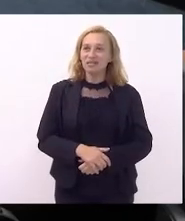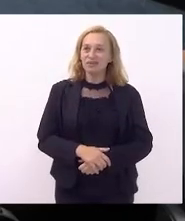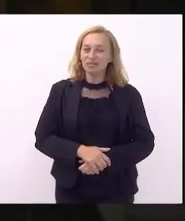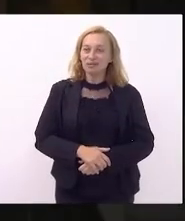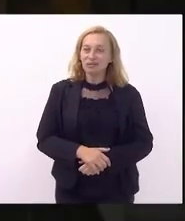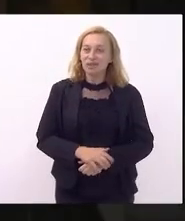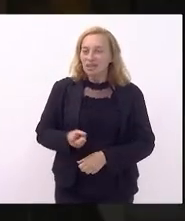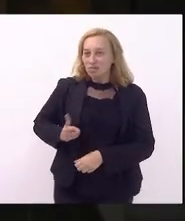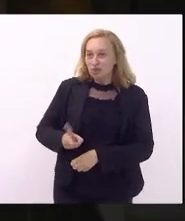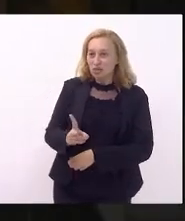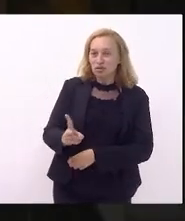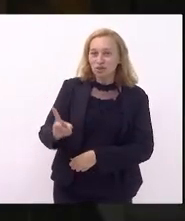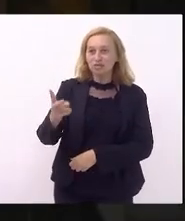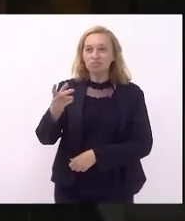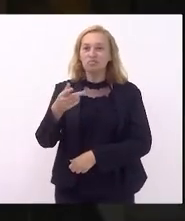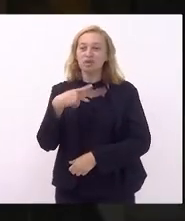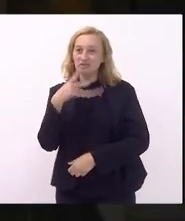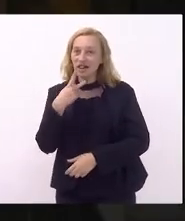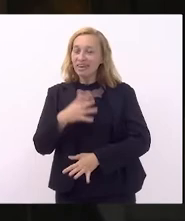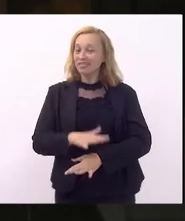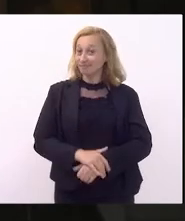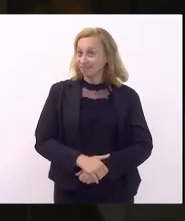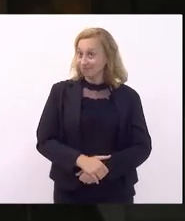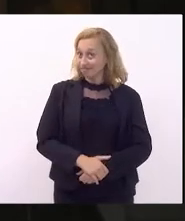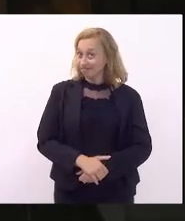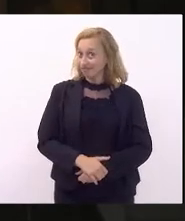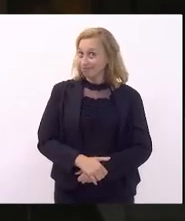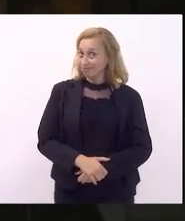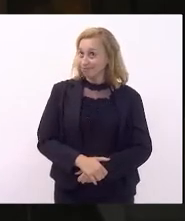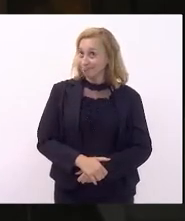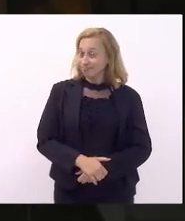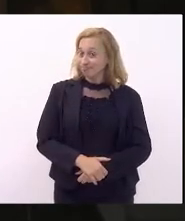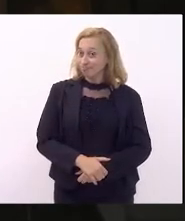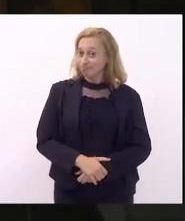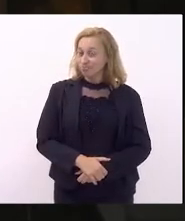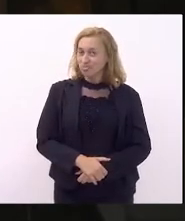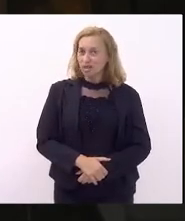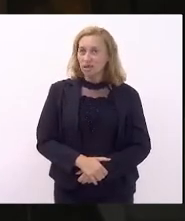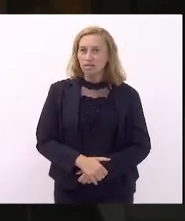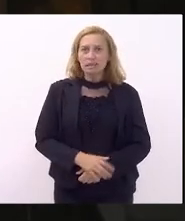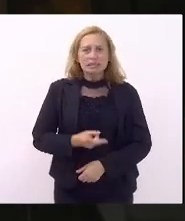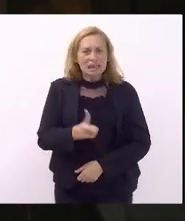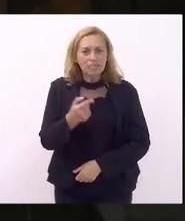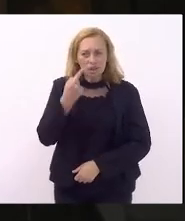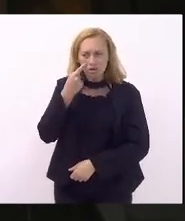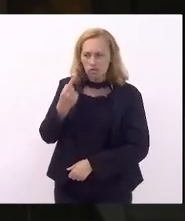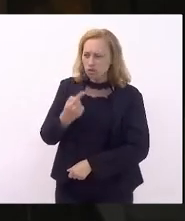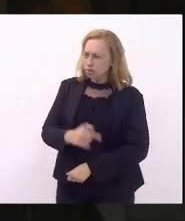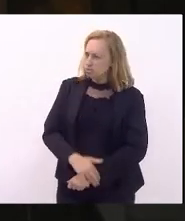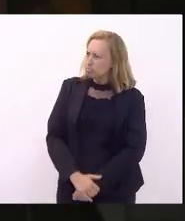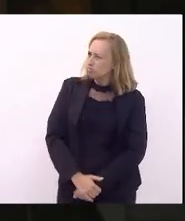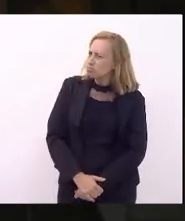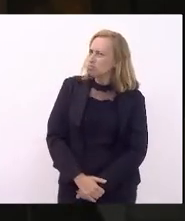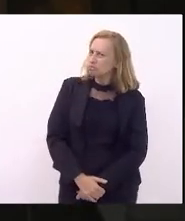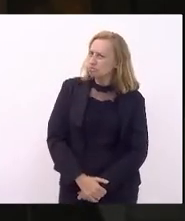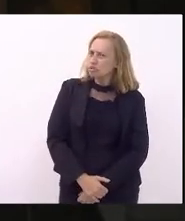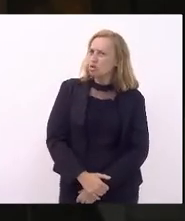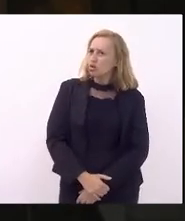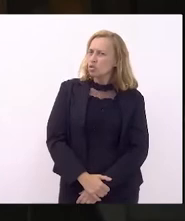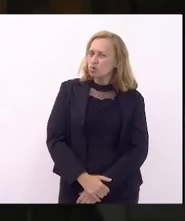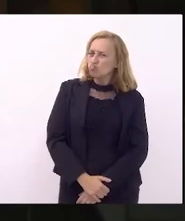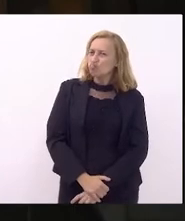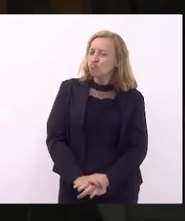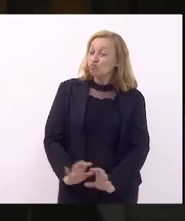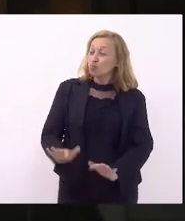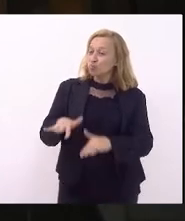continuando o meu raciocínio eu toda vez que eu vejo uma manifestação